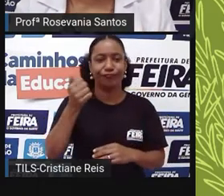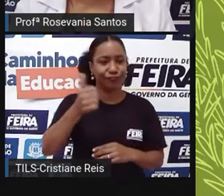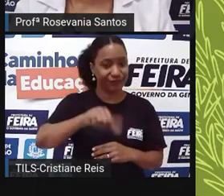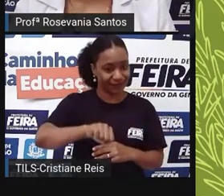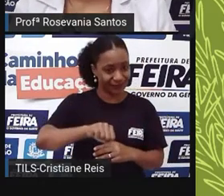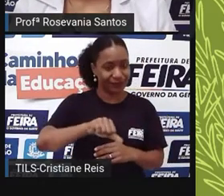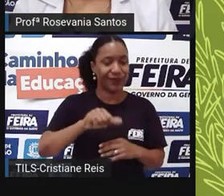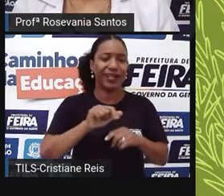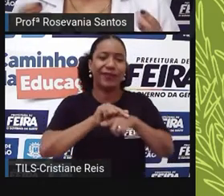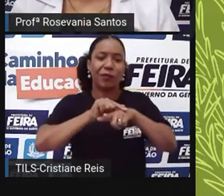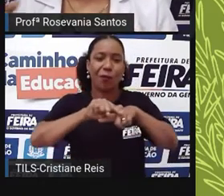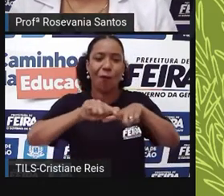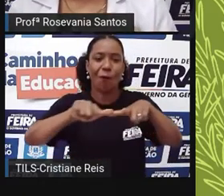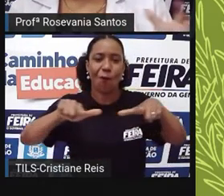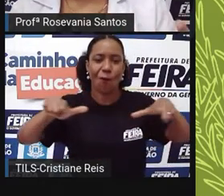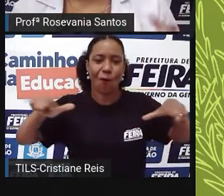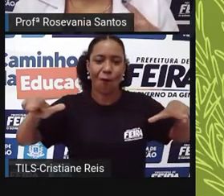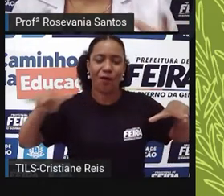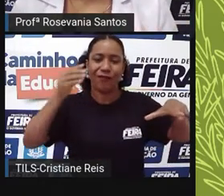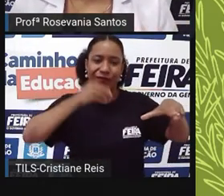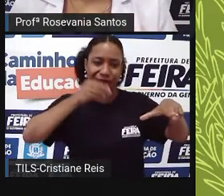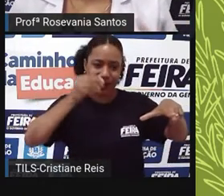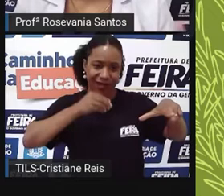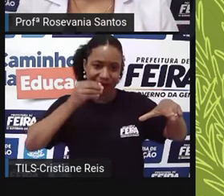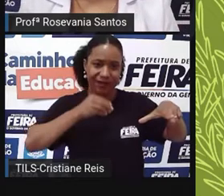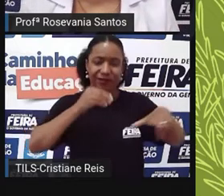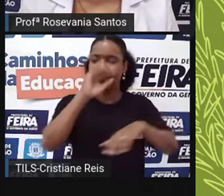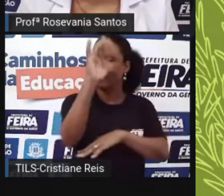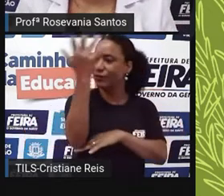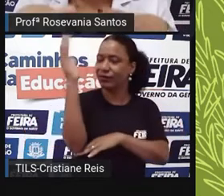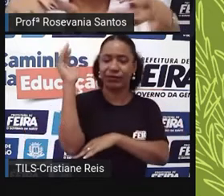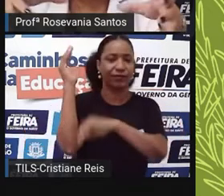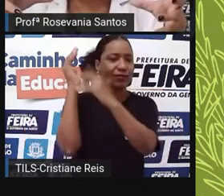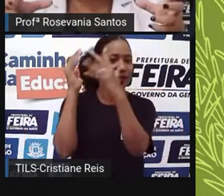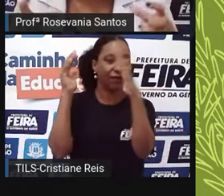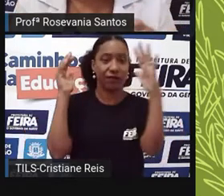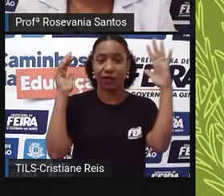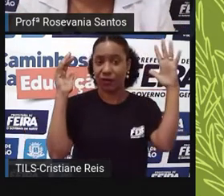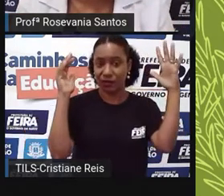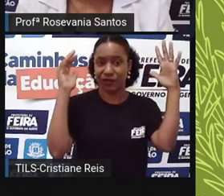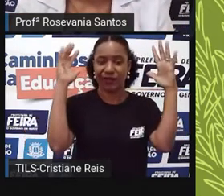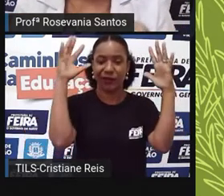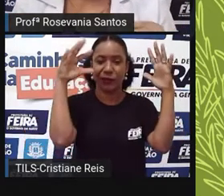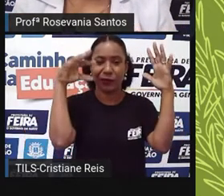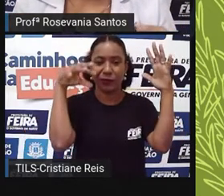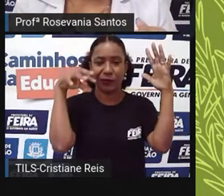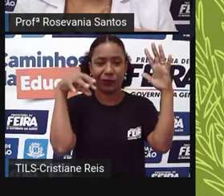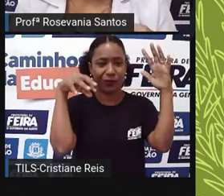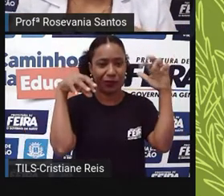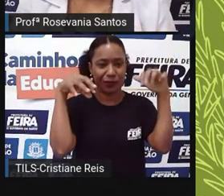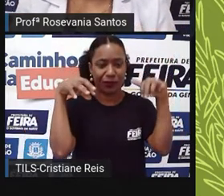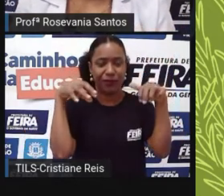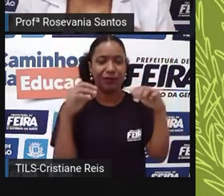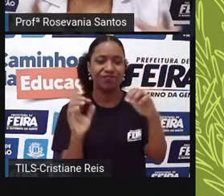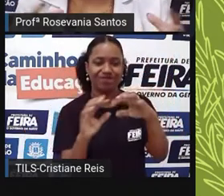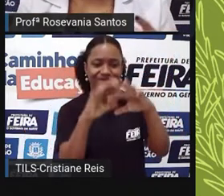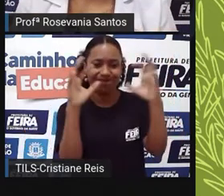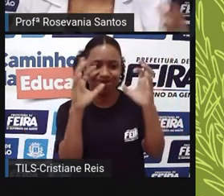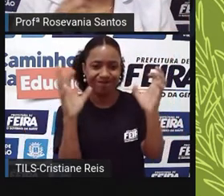desertificação, que primeiro ele muda, né, de floresta pra área de cerrado, que já é uma vegetação bem mais, bora dizer assim,